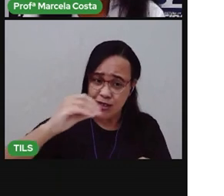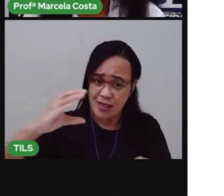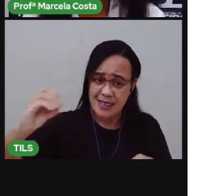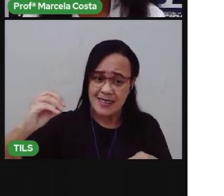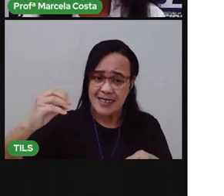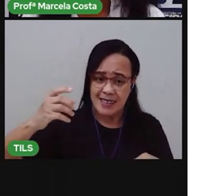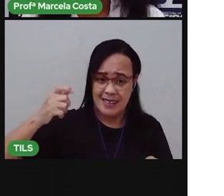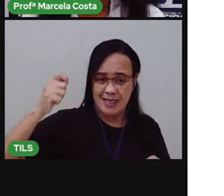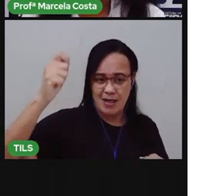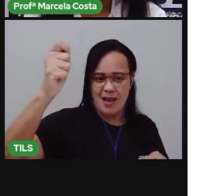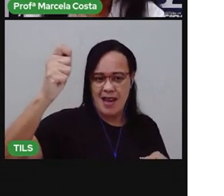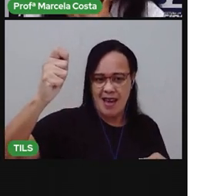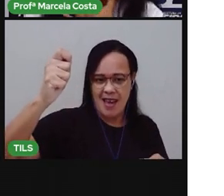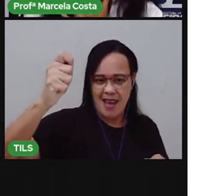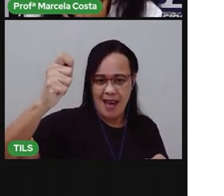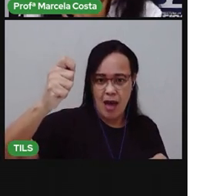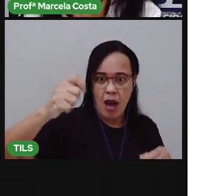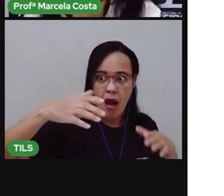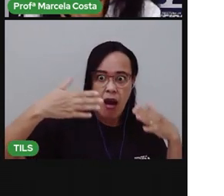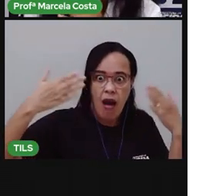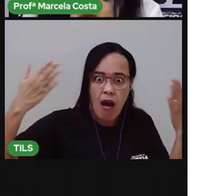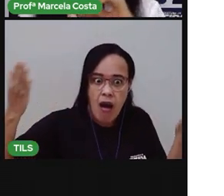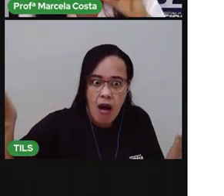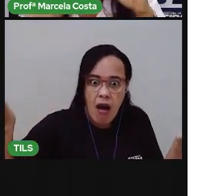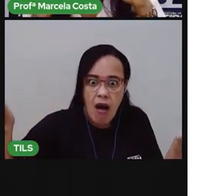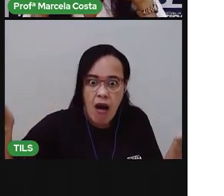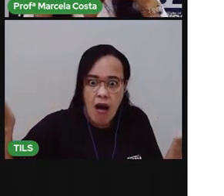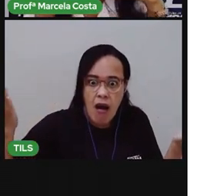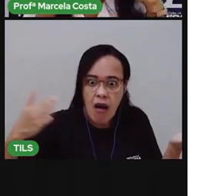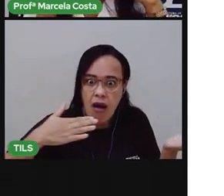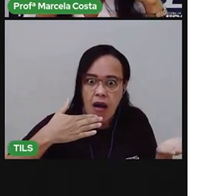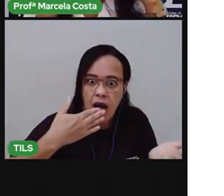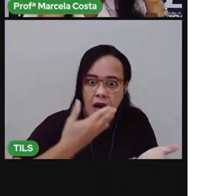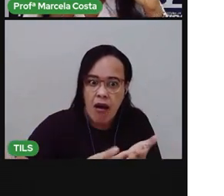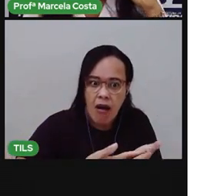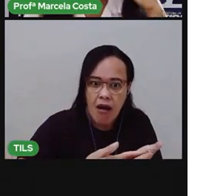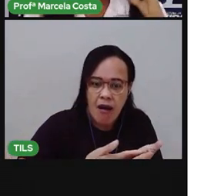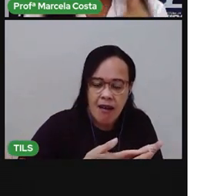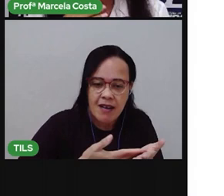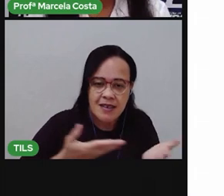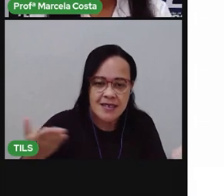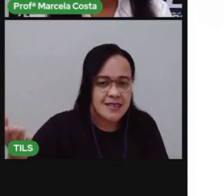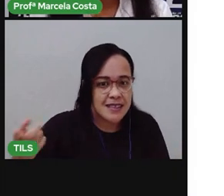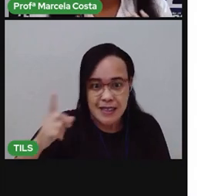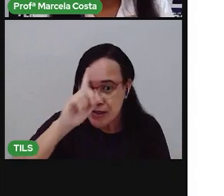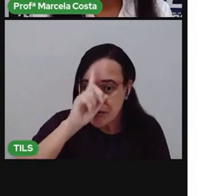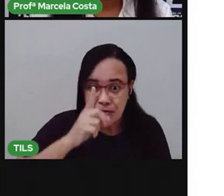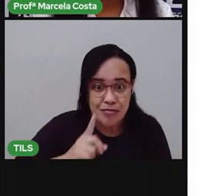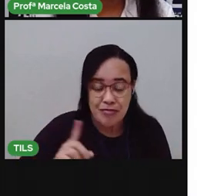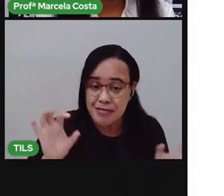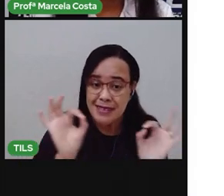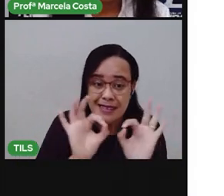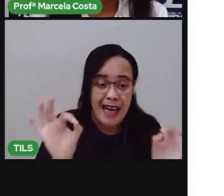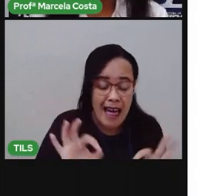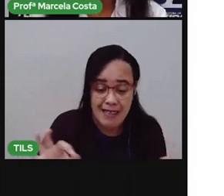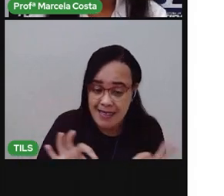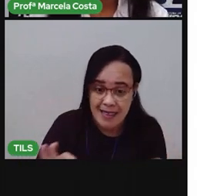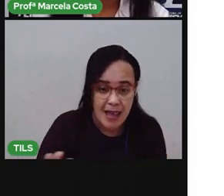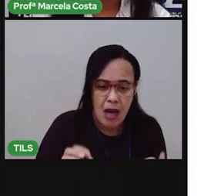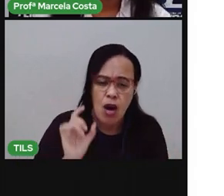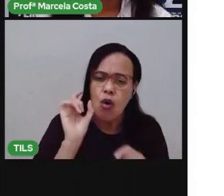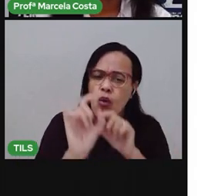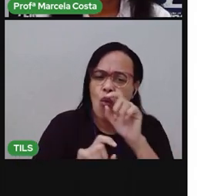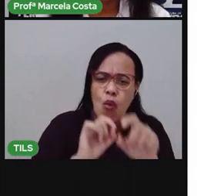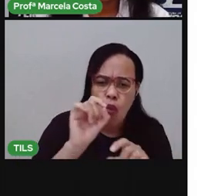E todo mundo ficou assim, ó. Com os olhos bem abertos. Sem entender, afinal, o que era esse